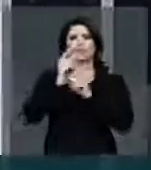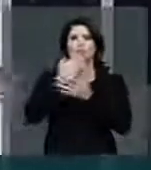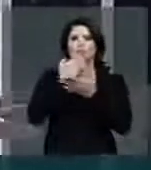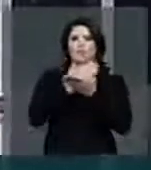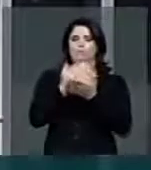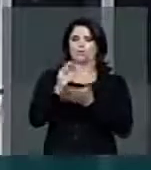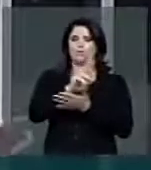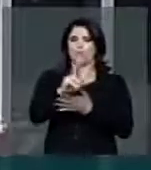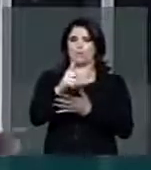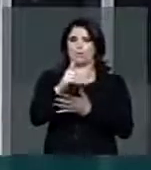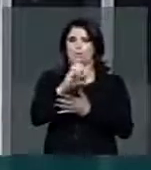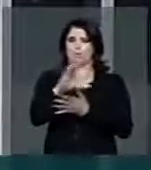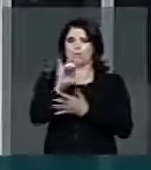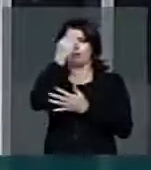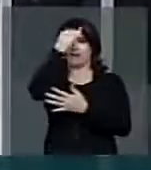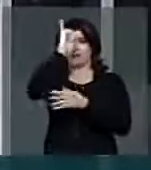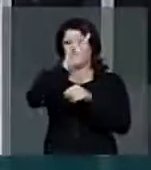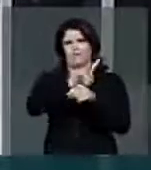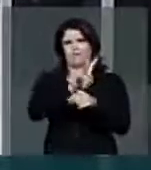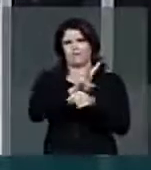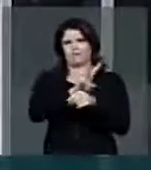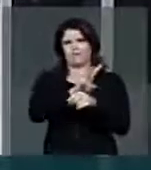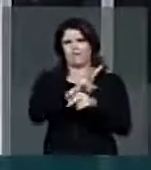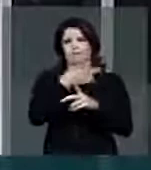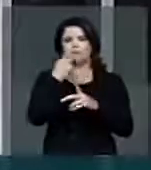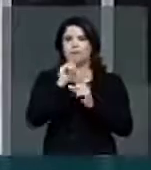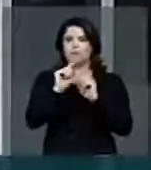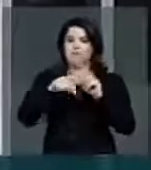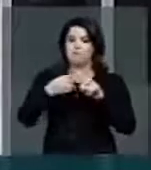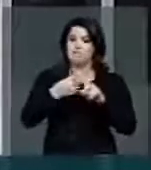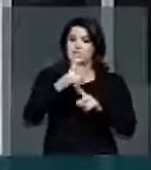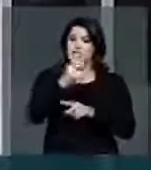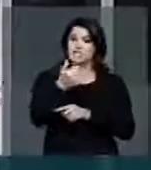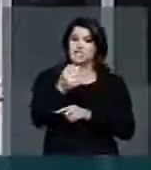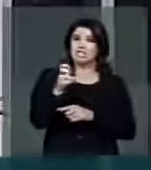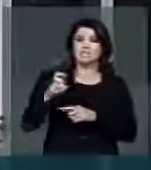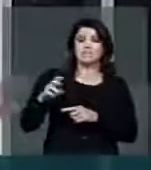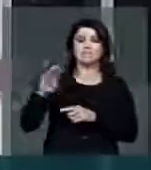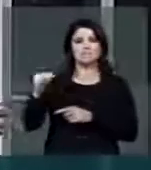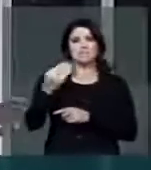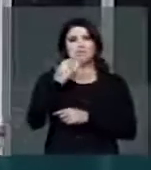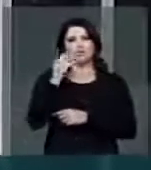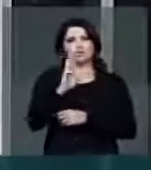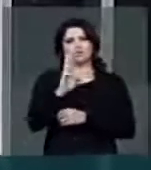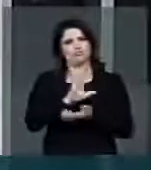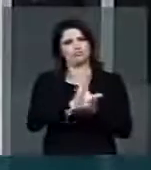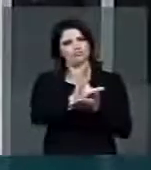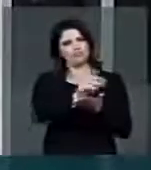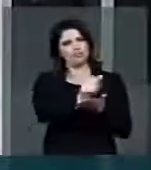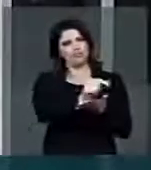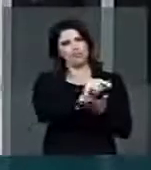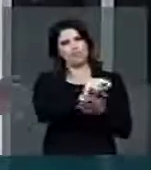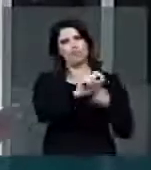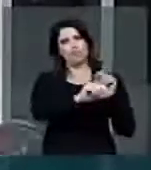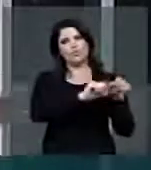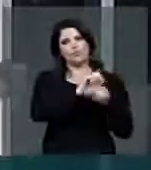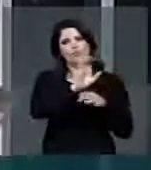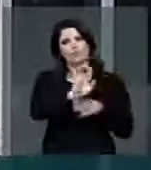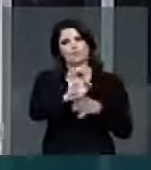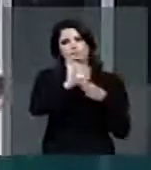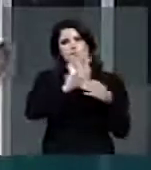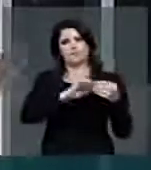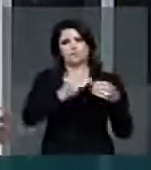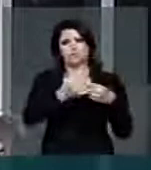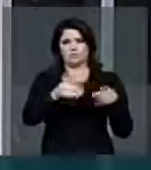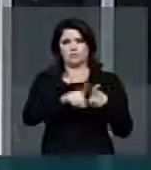o chamado PAC da Prevenção, disponibilizando mais de 15 bilhões de reais de recursos para que os estados e